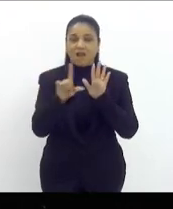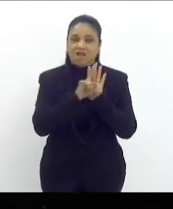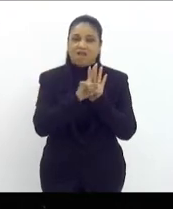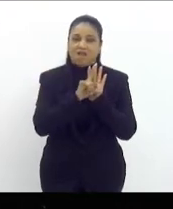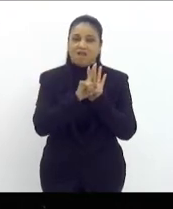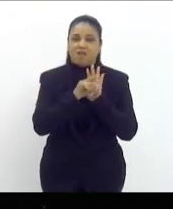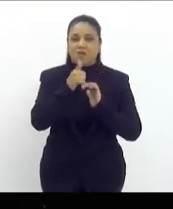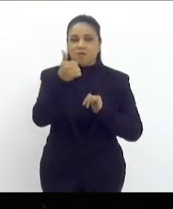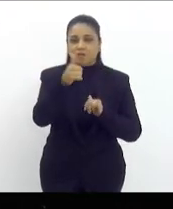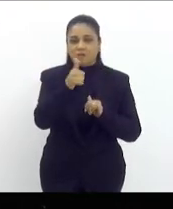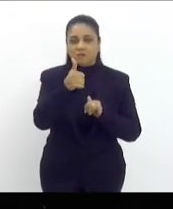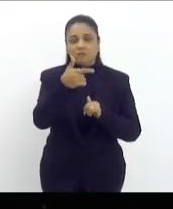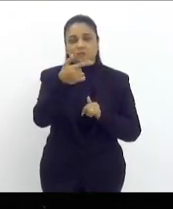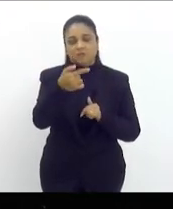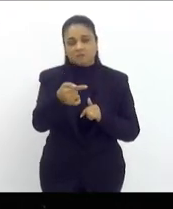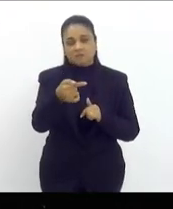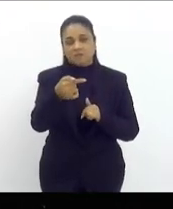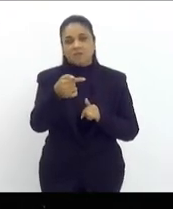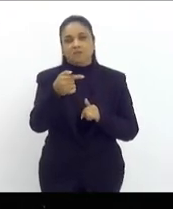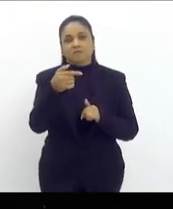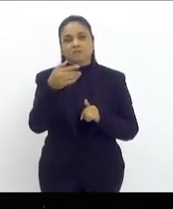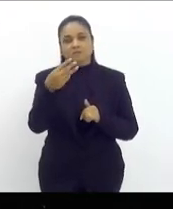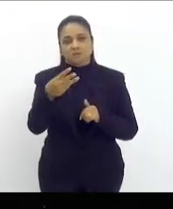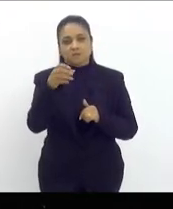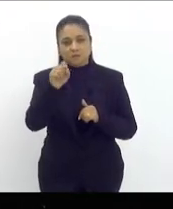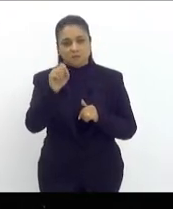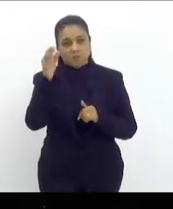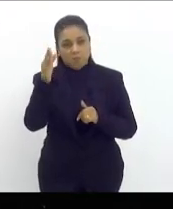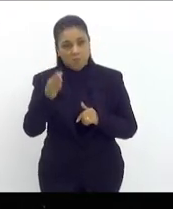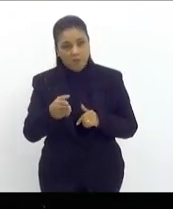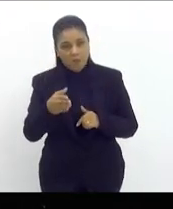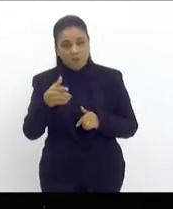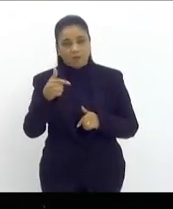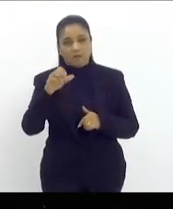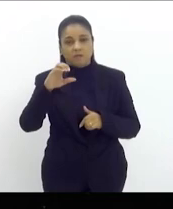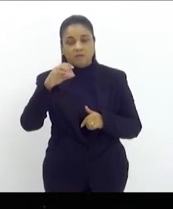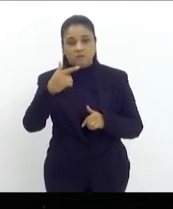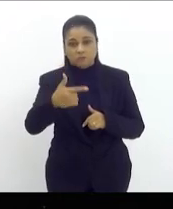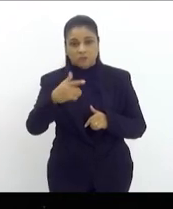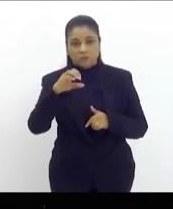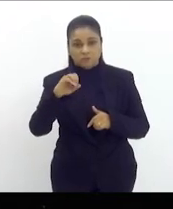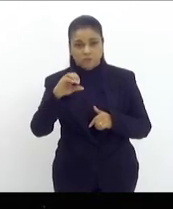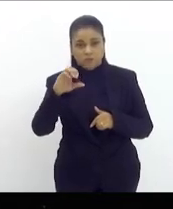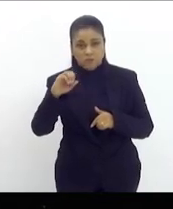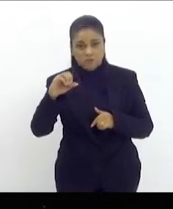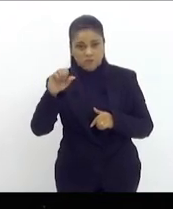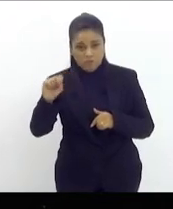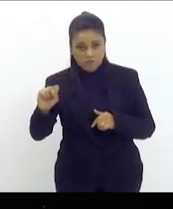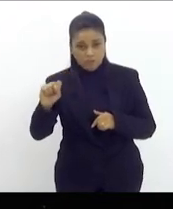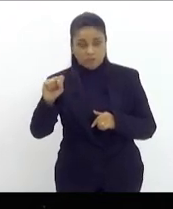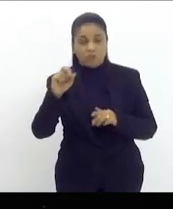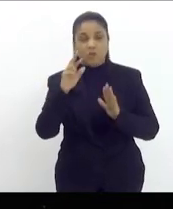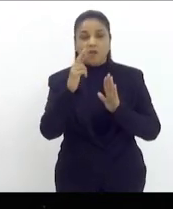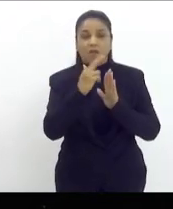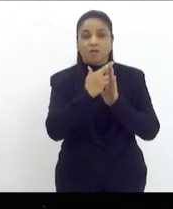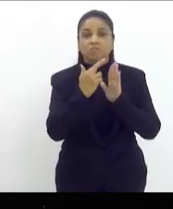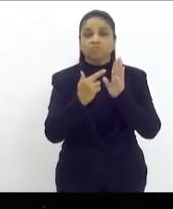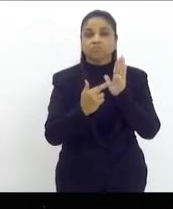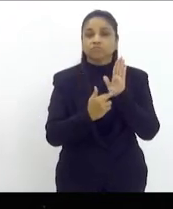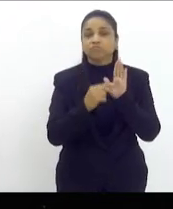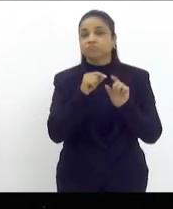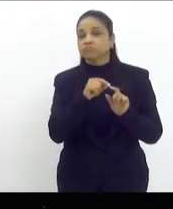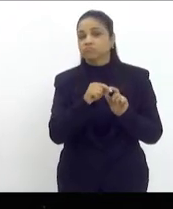a lei 11.738 barra 2008 que regulamenta o piso salarial